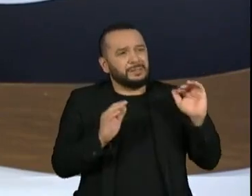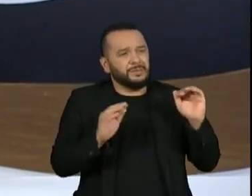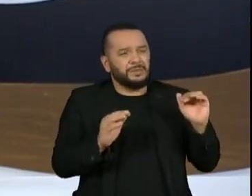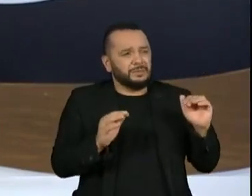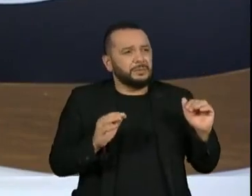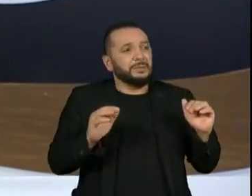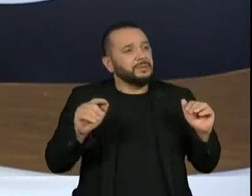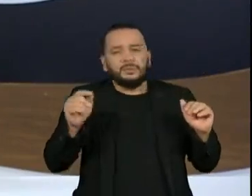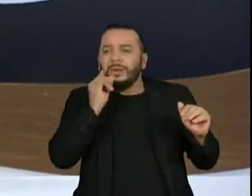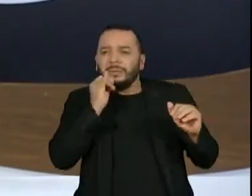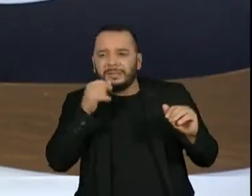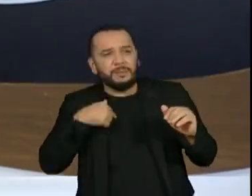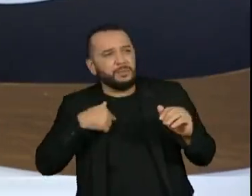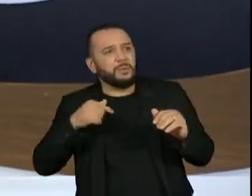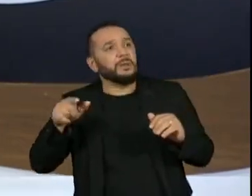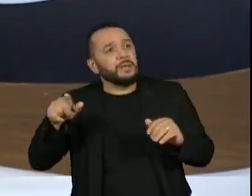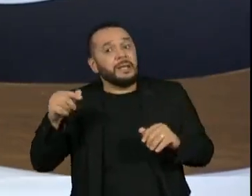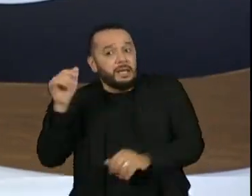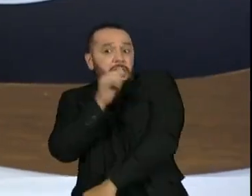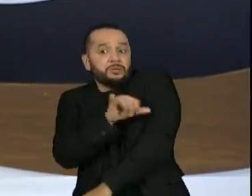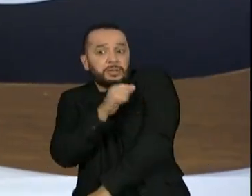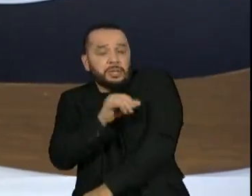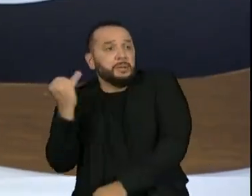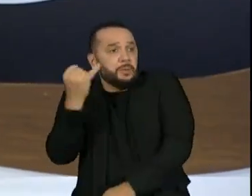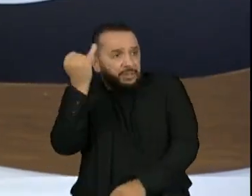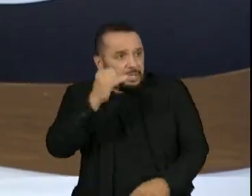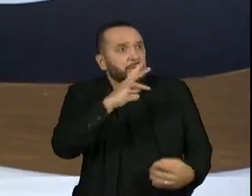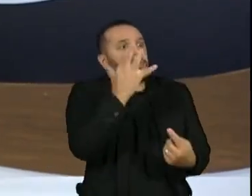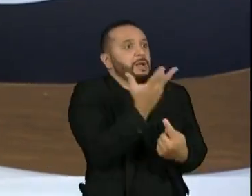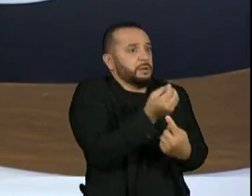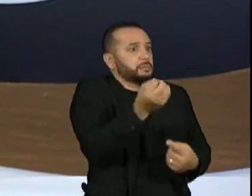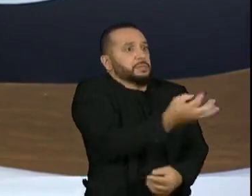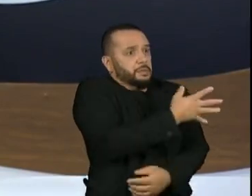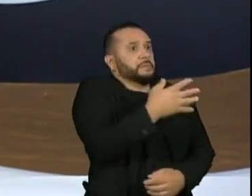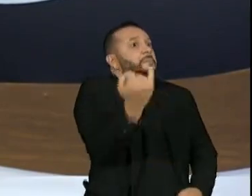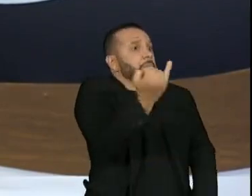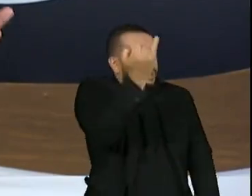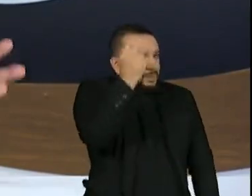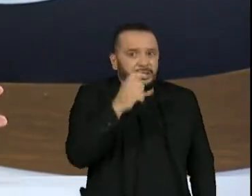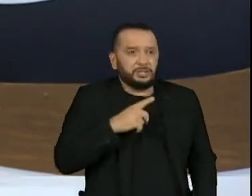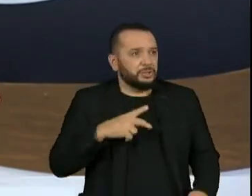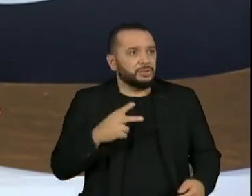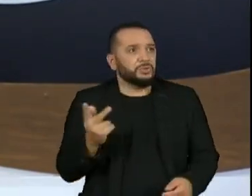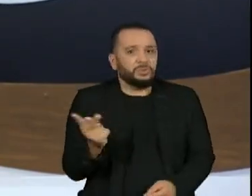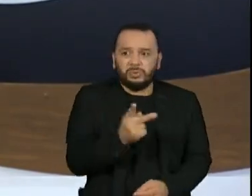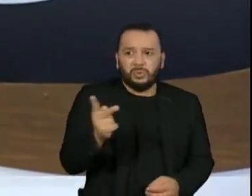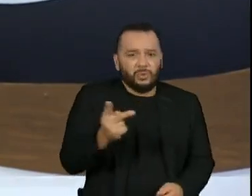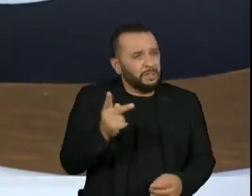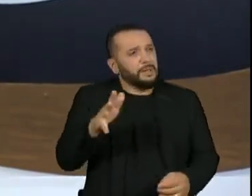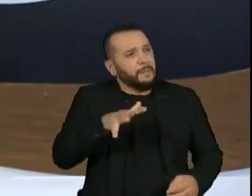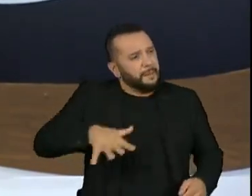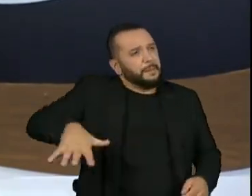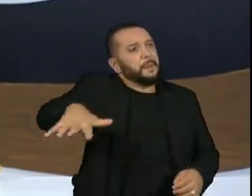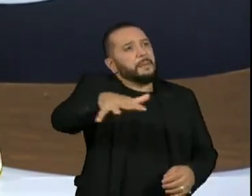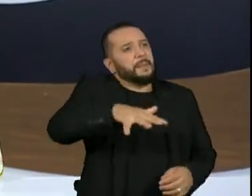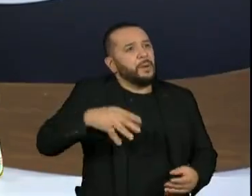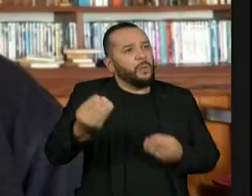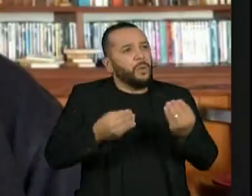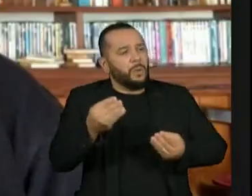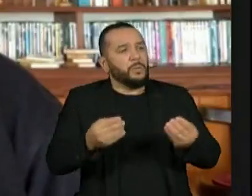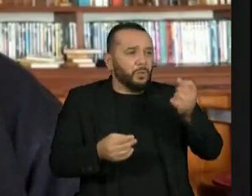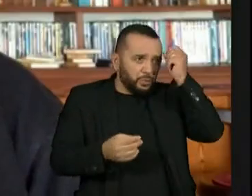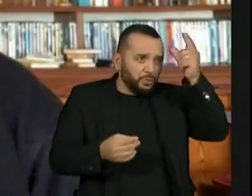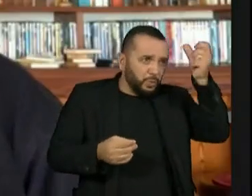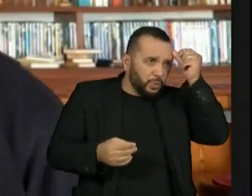não eram complementares, não eram fenômenos que inclusive se alimentaram mutuamente, a cena cultural do Rio e a de São Paulo?